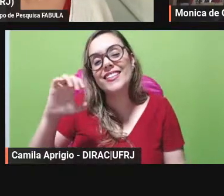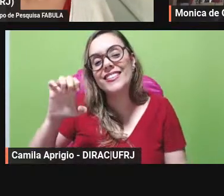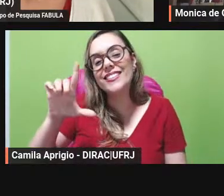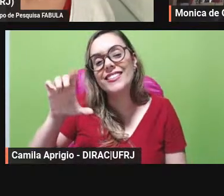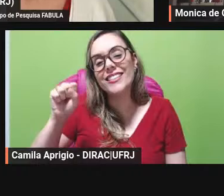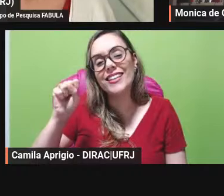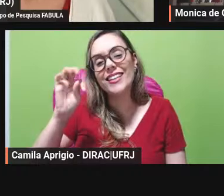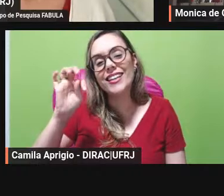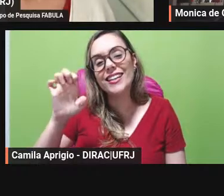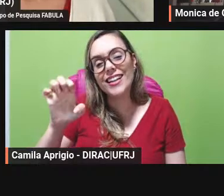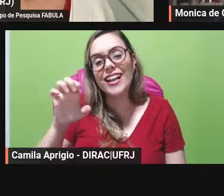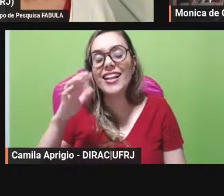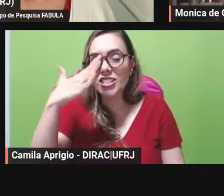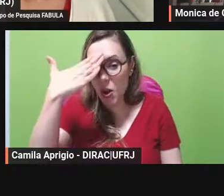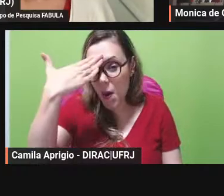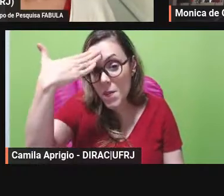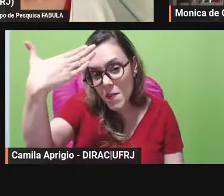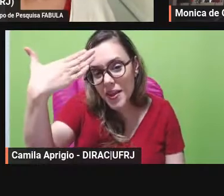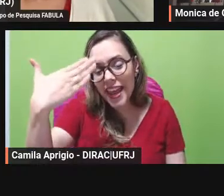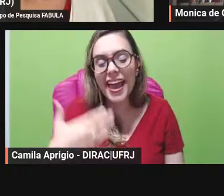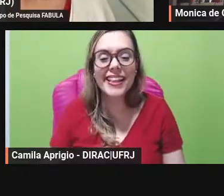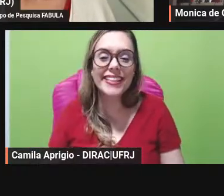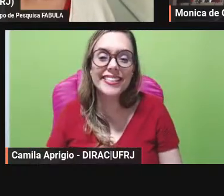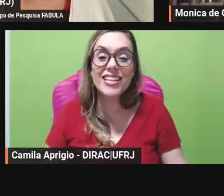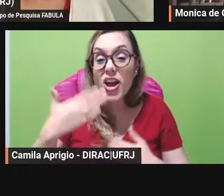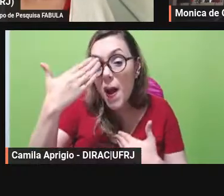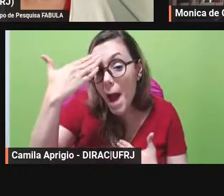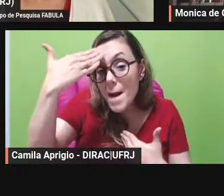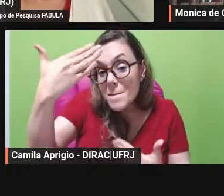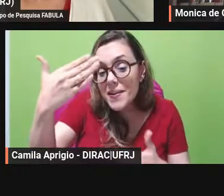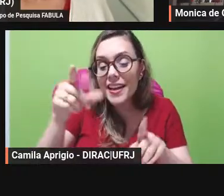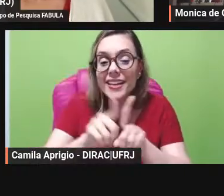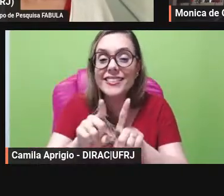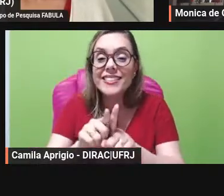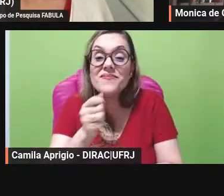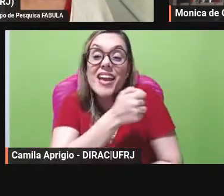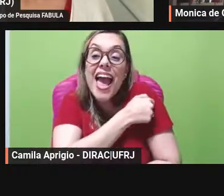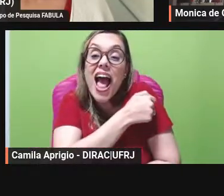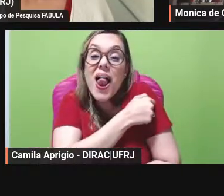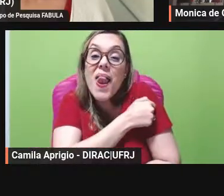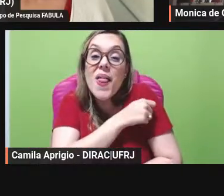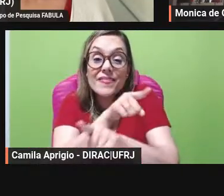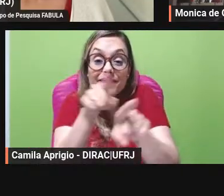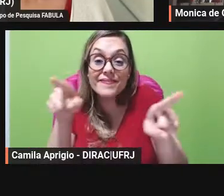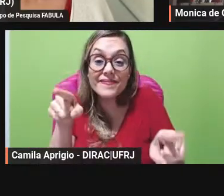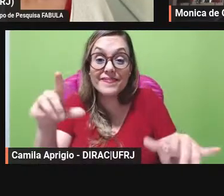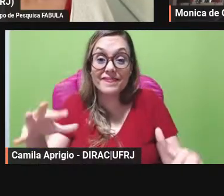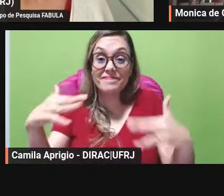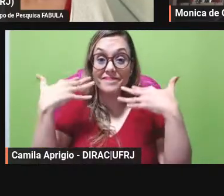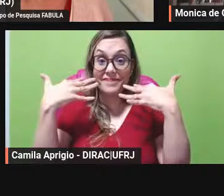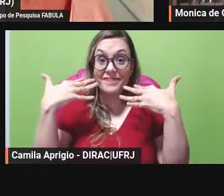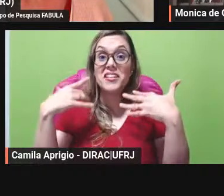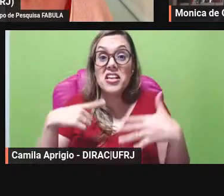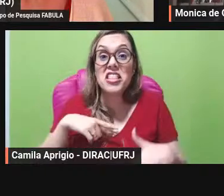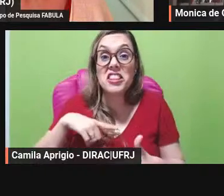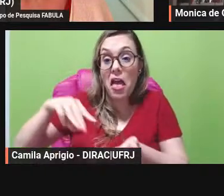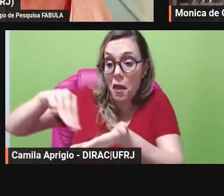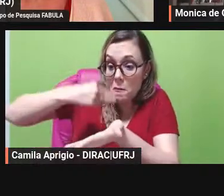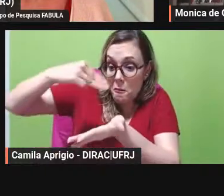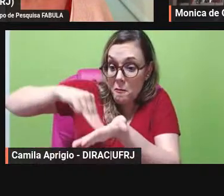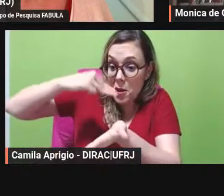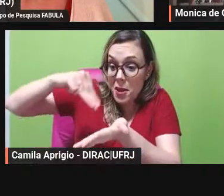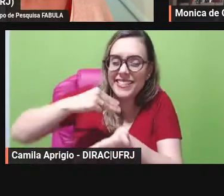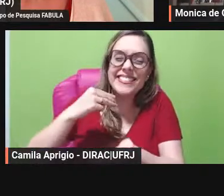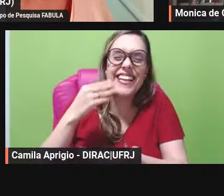muito obrigada mesmo tá obrigada e eu sei que meus alunos estão me assistindo que eles estão me mandando mensagem aqui valeu